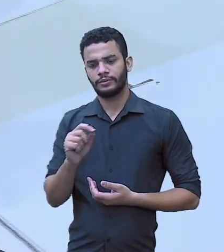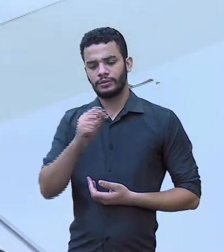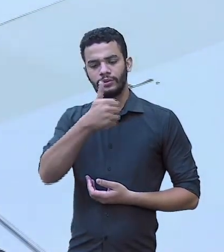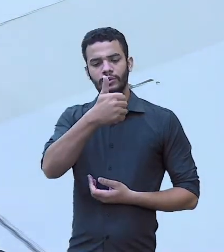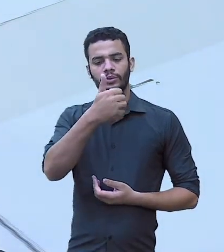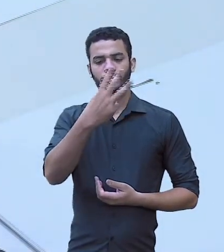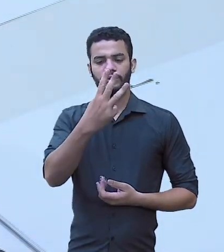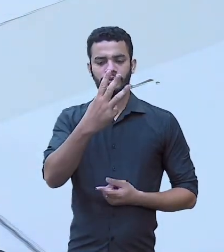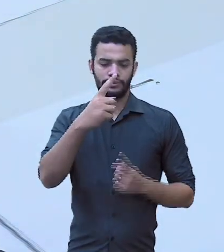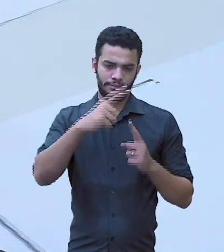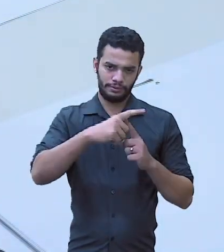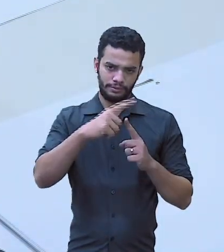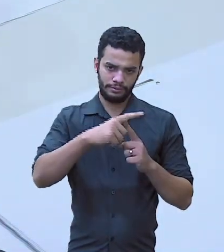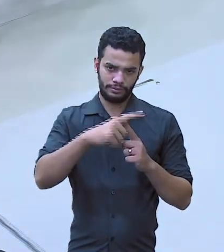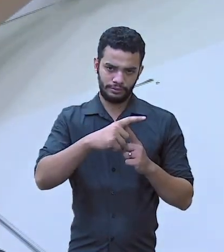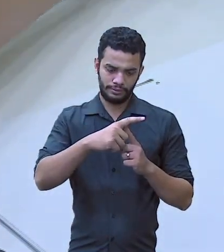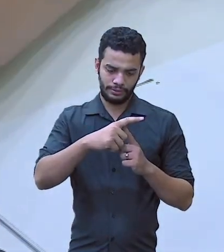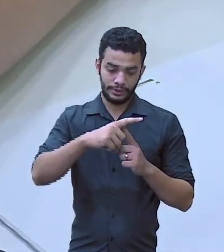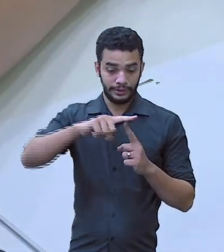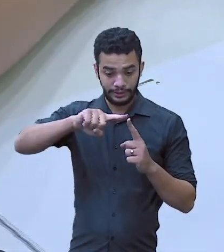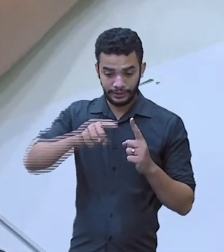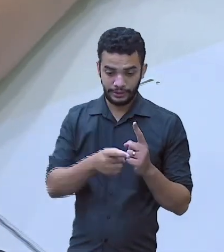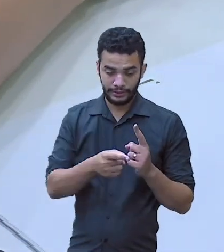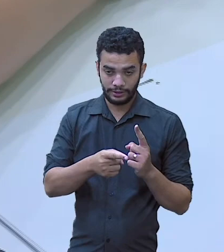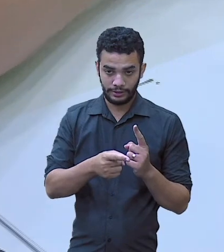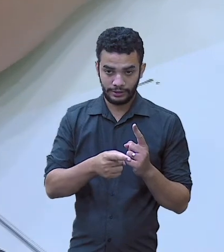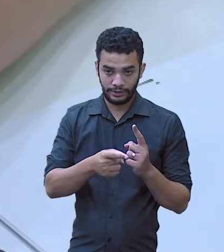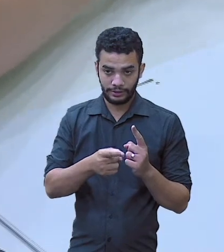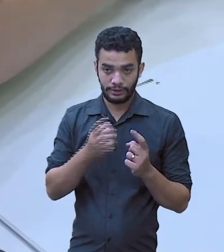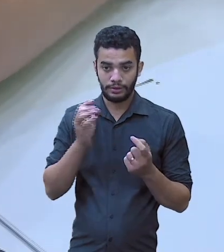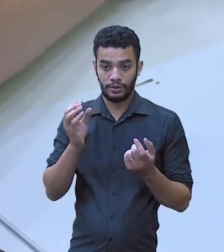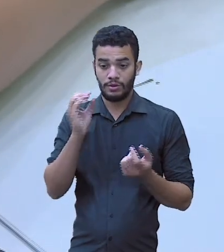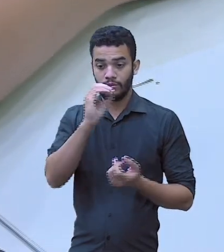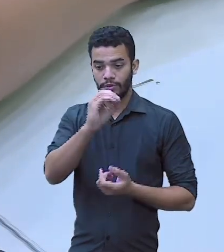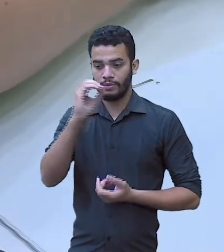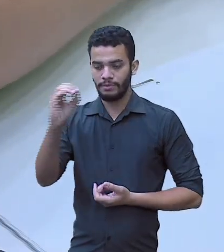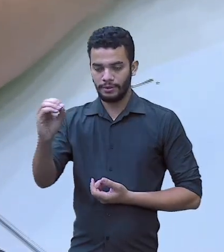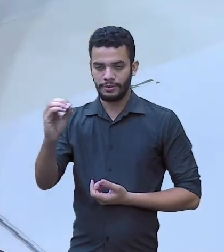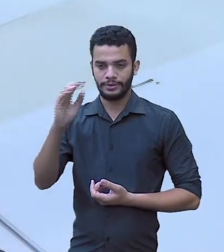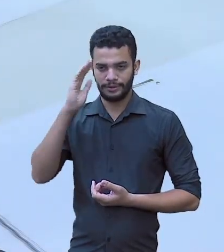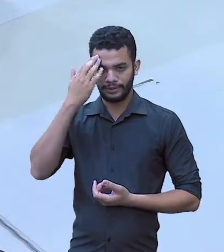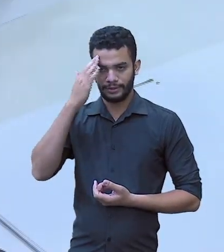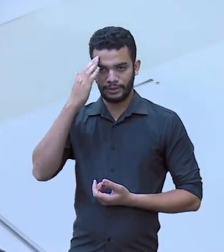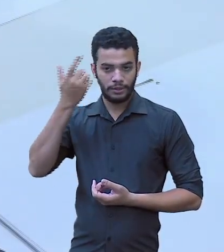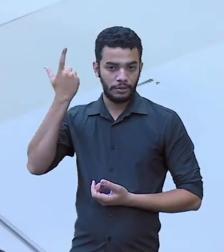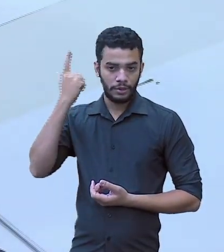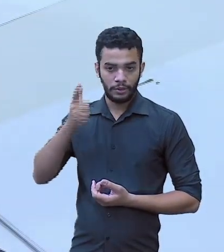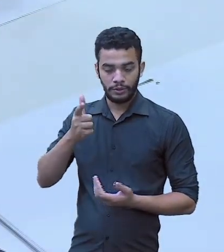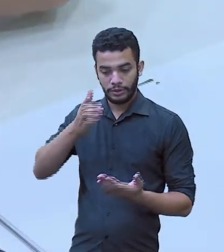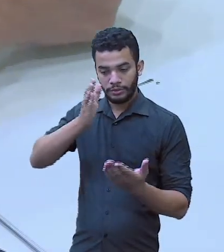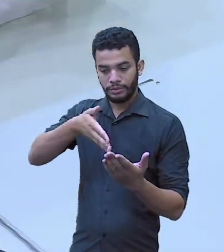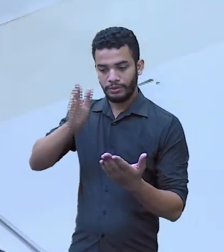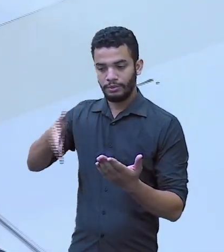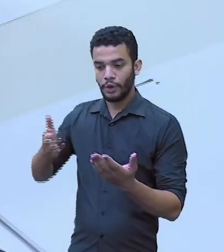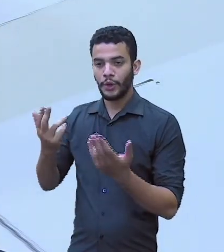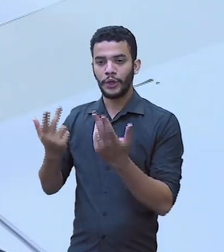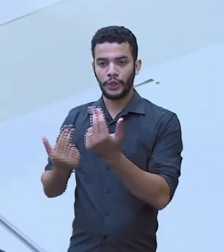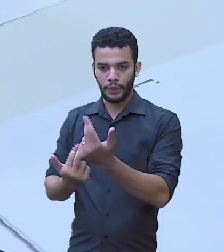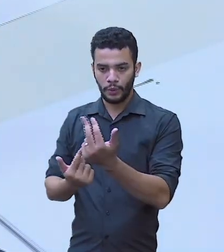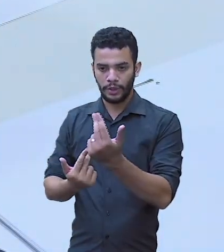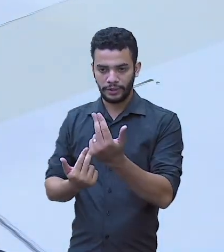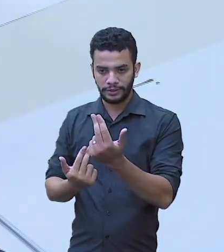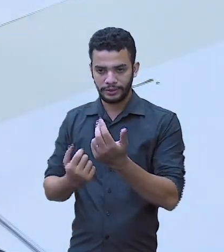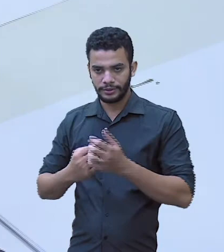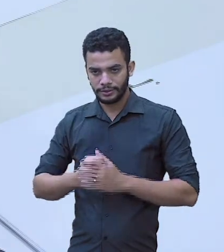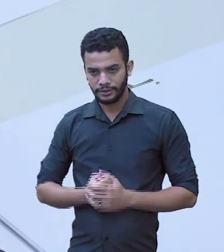Então, aqui está a vírgula. Agora, eu vou acrescentar com 0 para igualar as casas. Agora, eu vou somar.